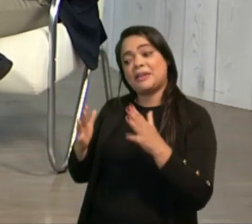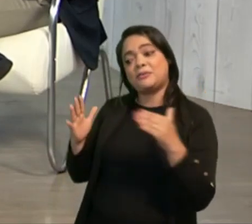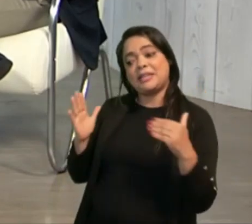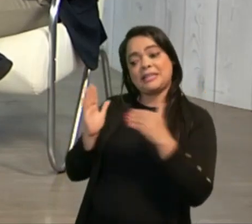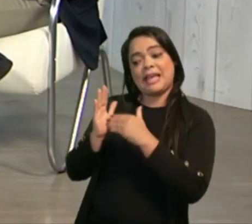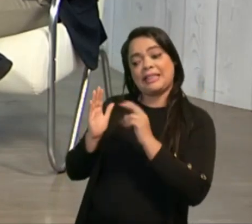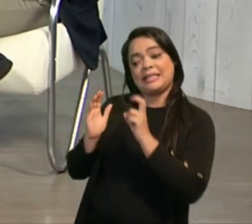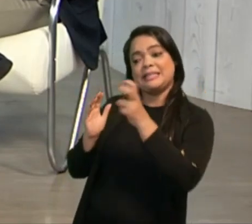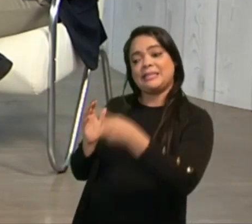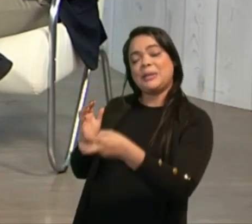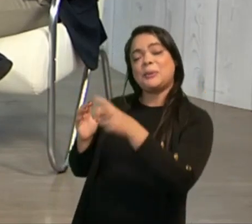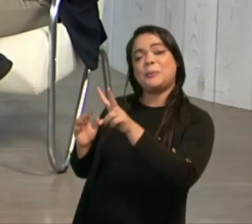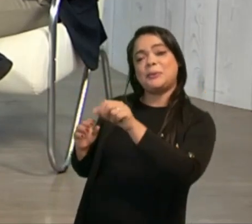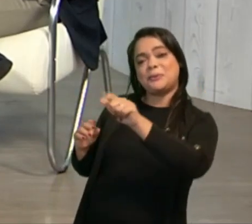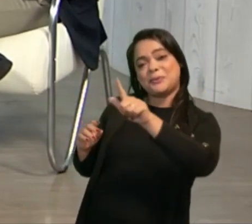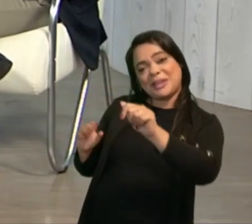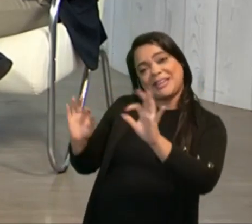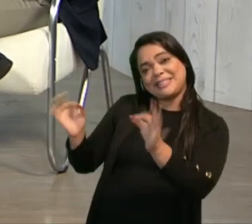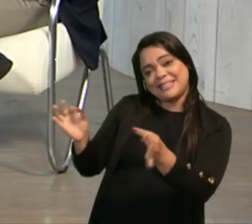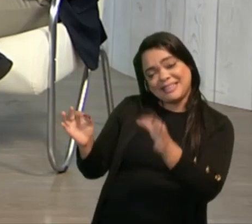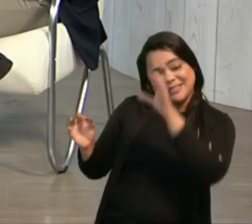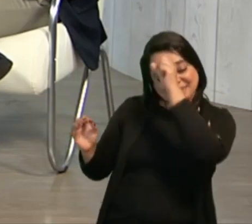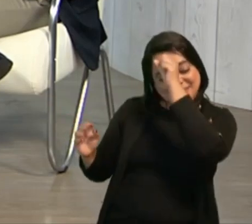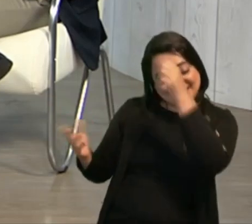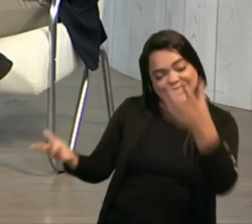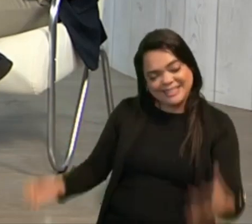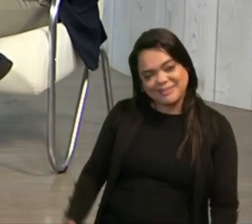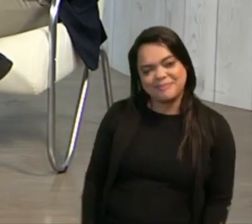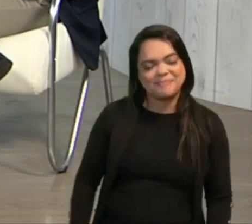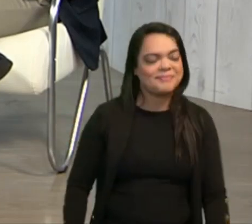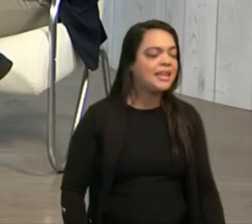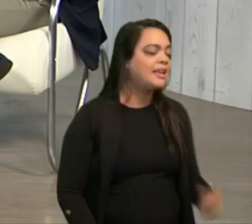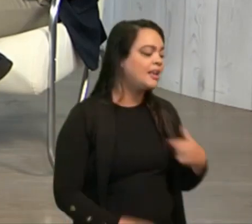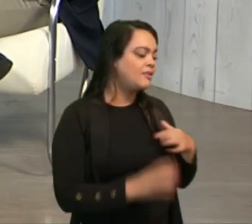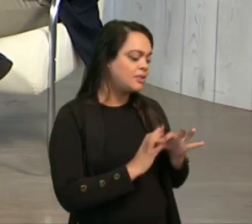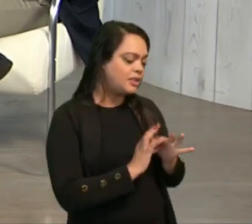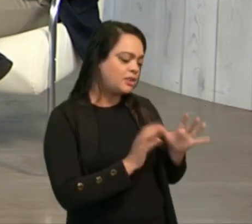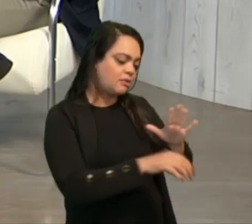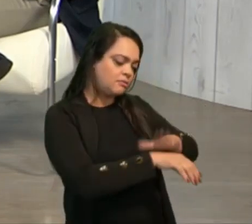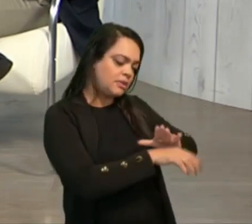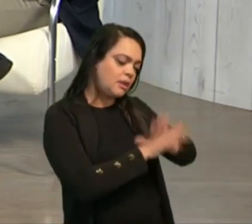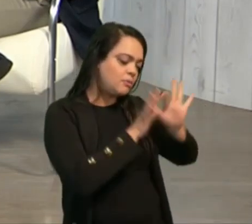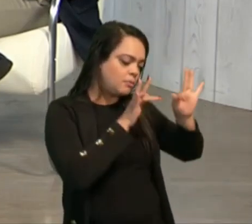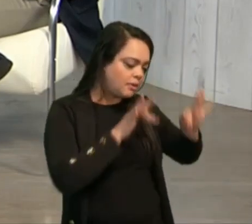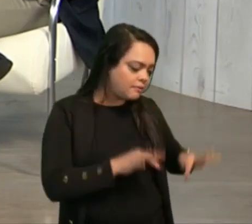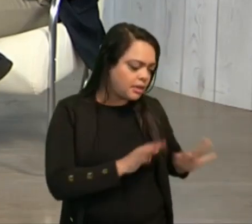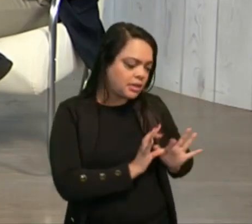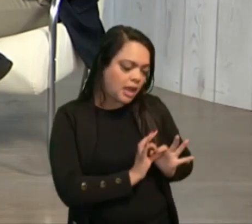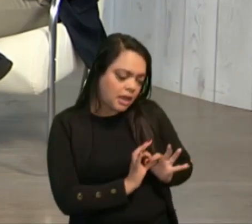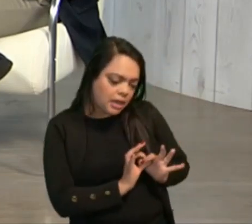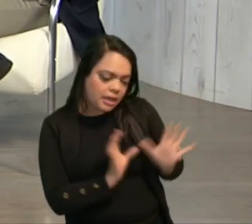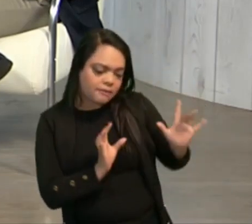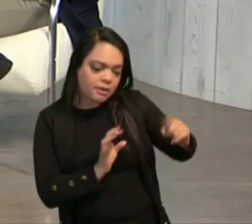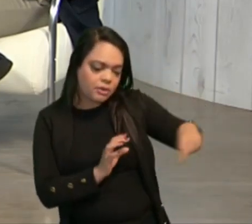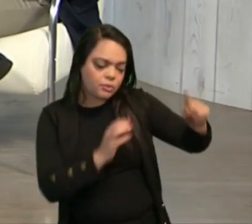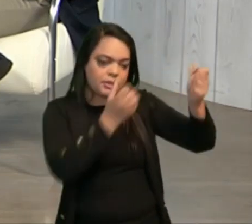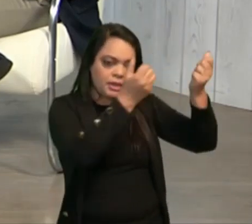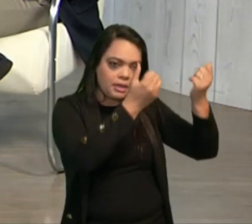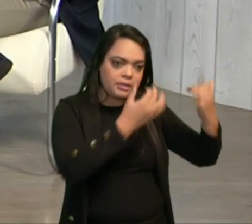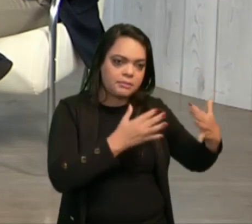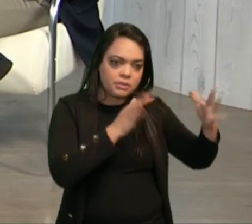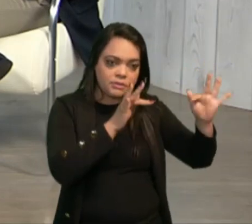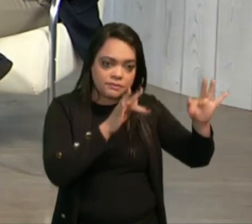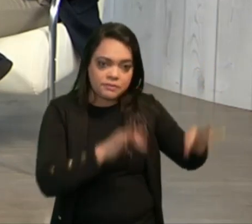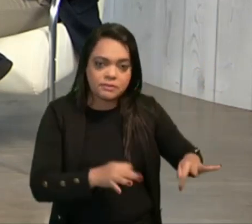as 5 mil vagas de aprendizagem. Então, eu vou deixar para a gente encerrar o espaço aberto para as suas considerações finais.